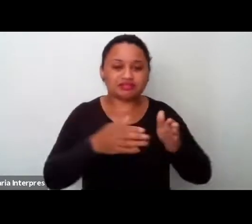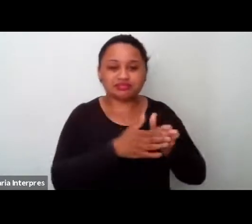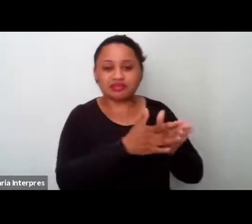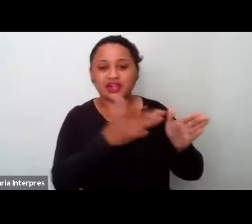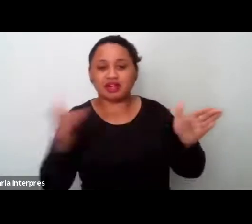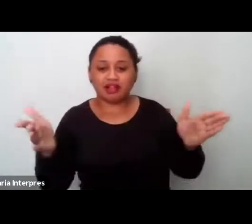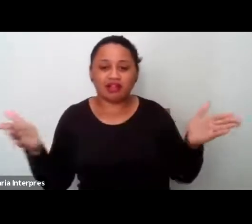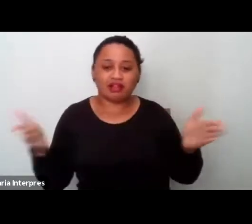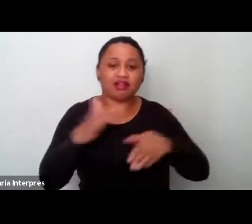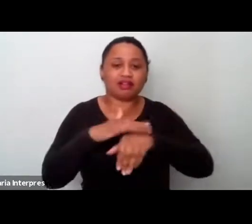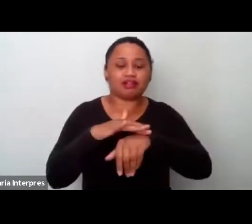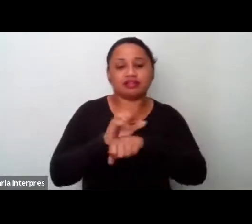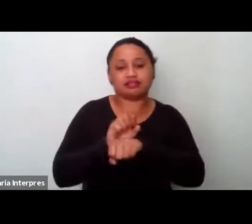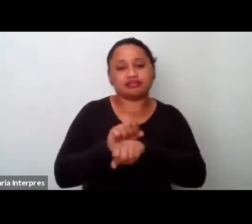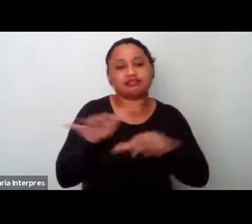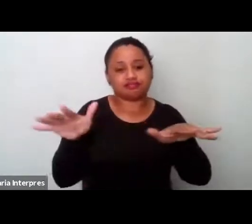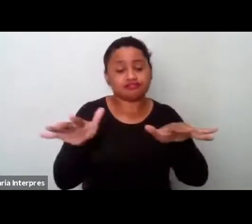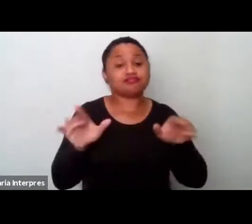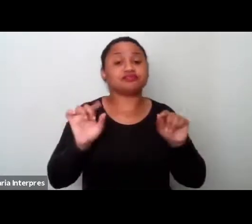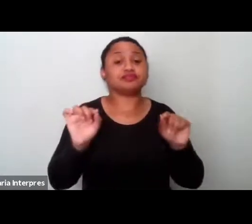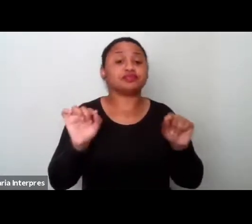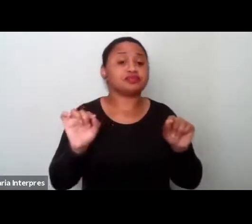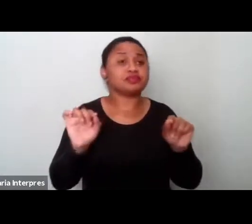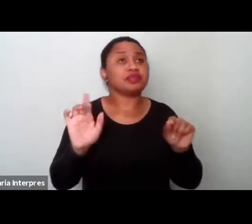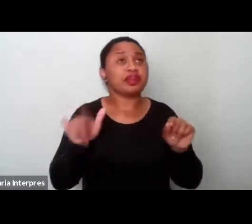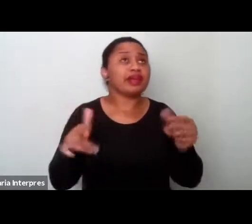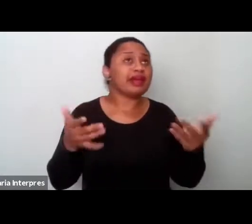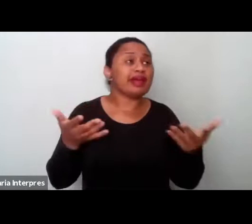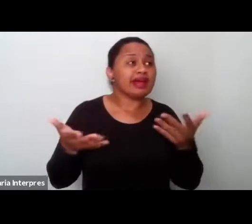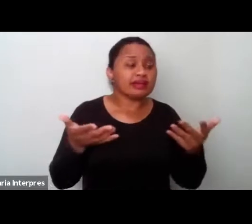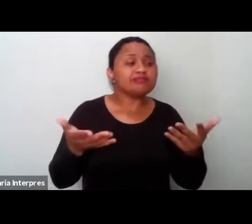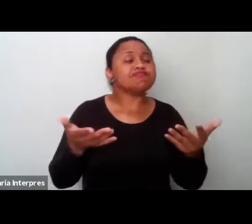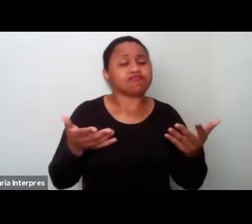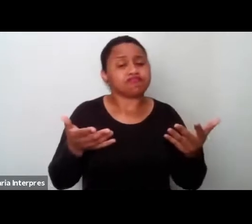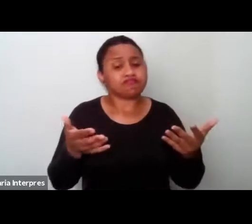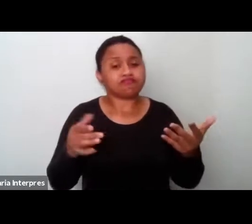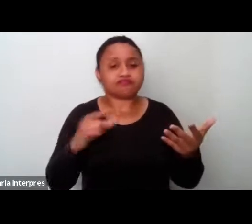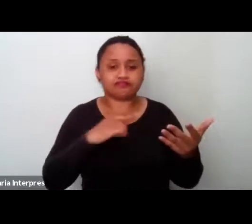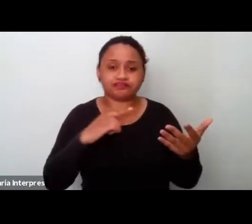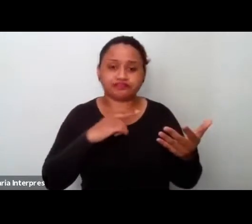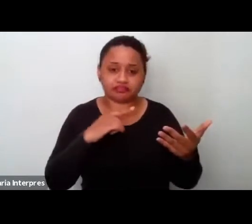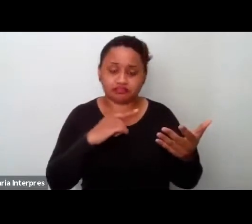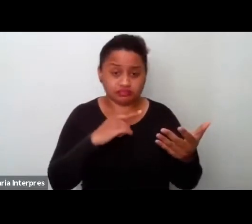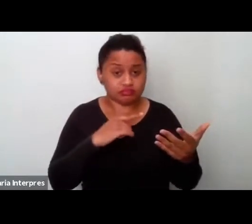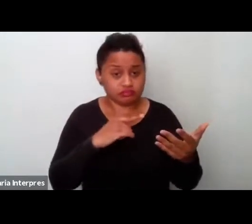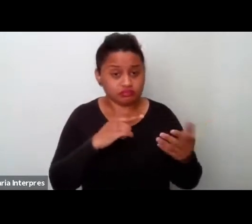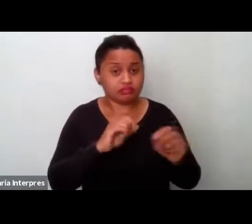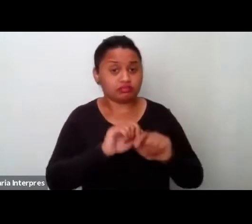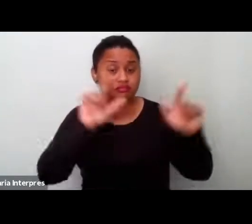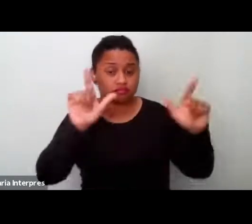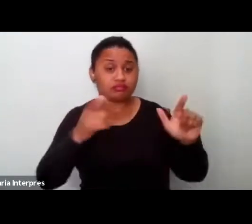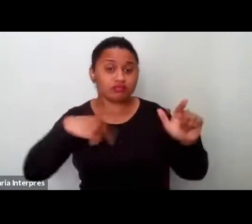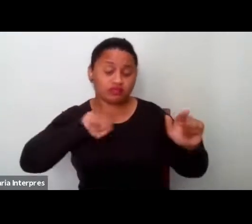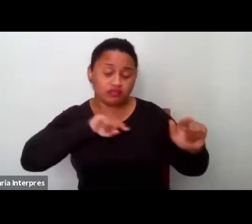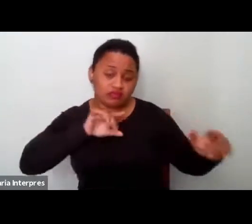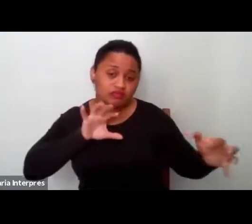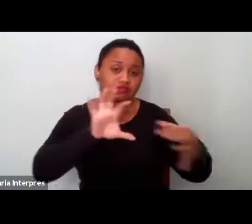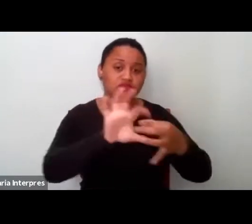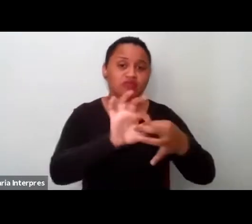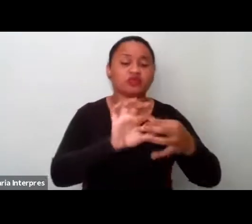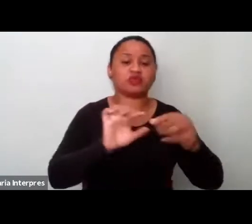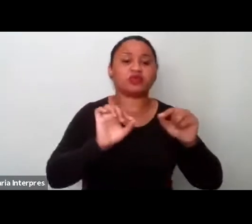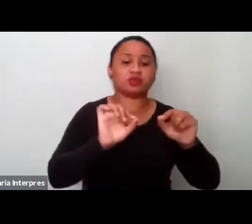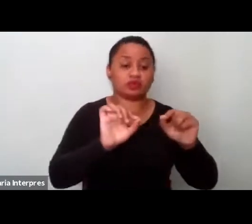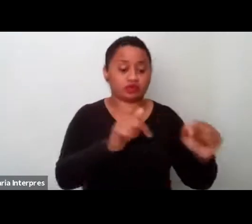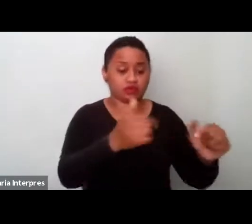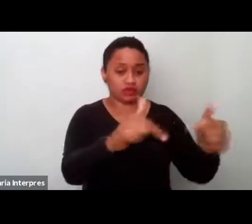pandemia, que essa ensinância, ela está assim implicada em conectarmos com o trabalho que